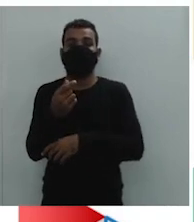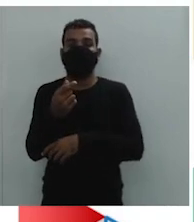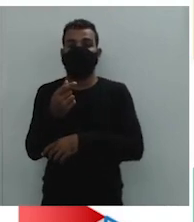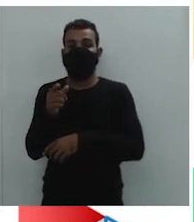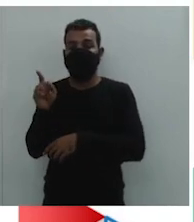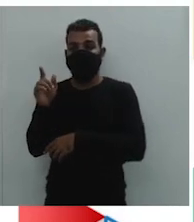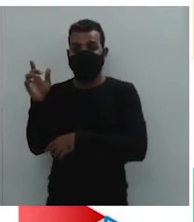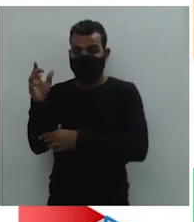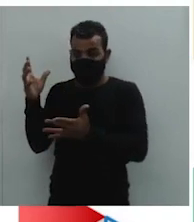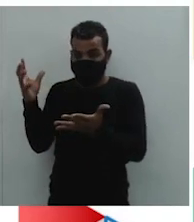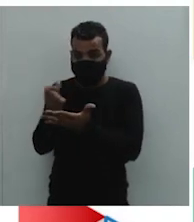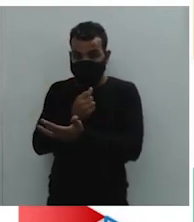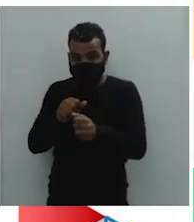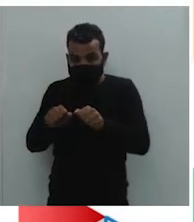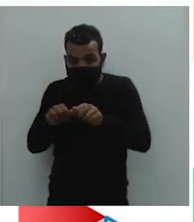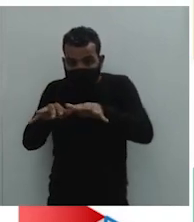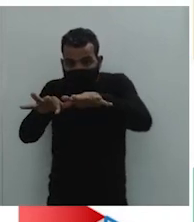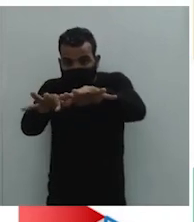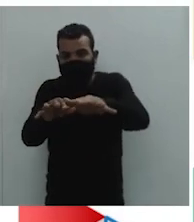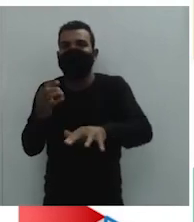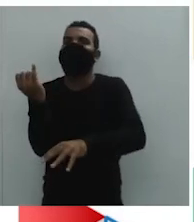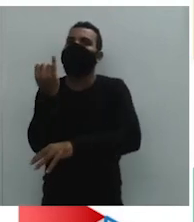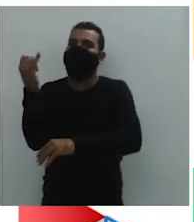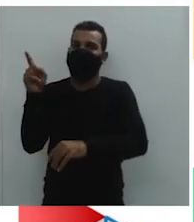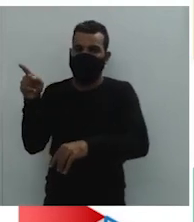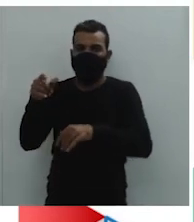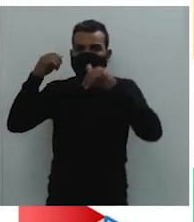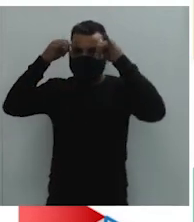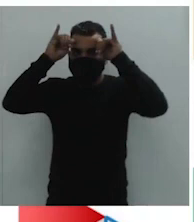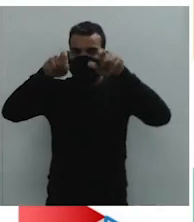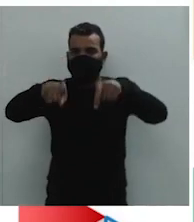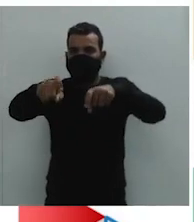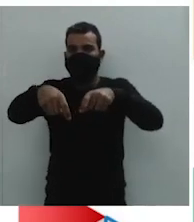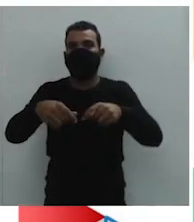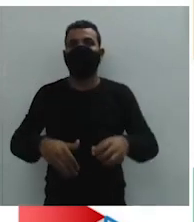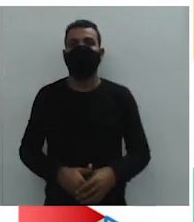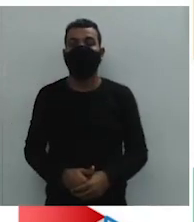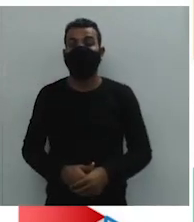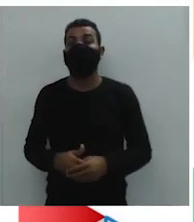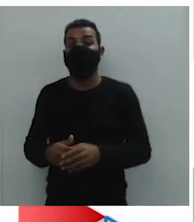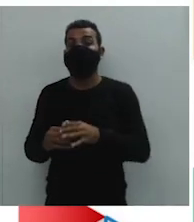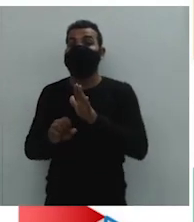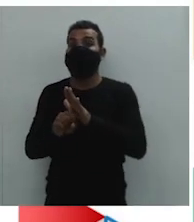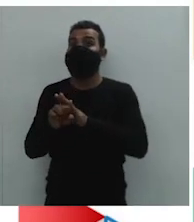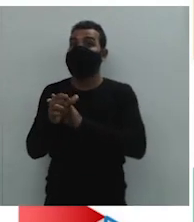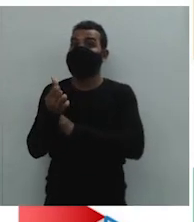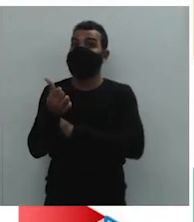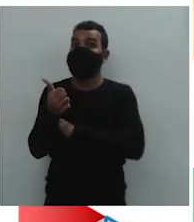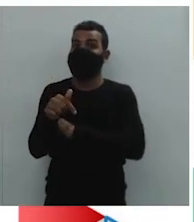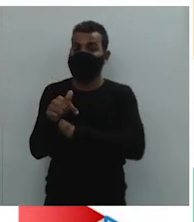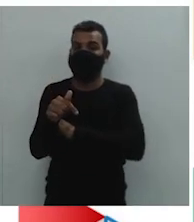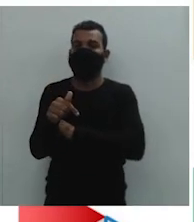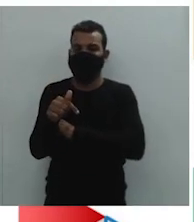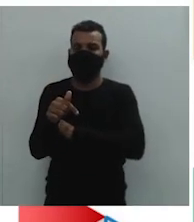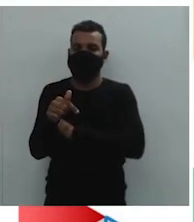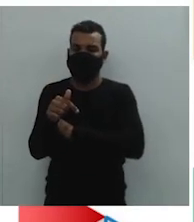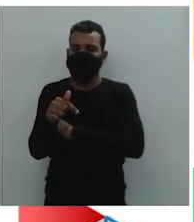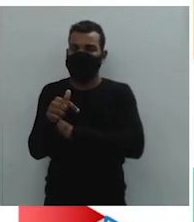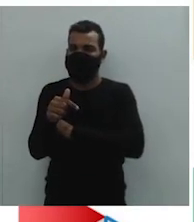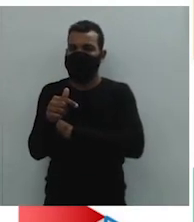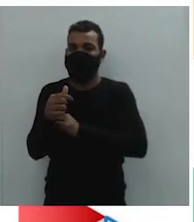na conquista territorial, certo? Agora, isso só aconteceu no século XVII, em 1600.